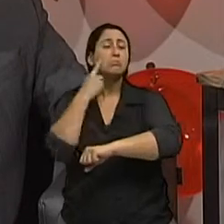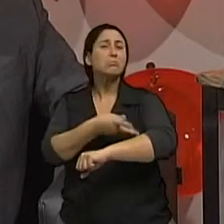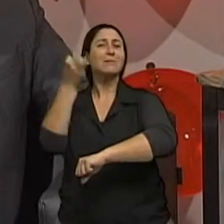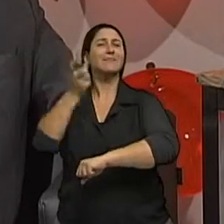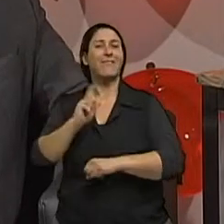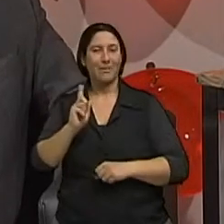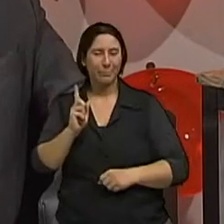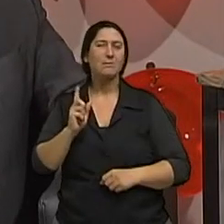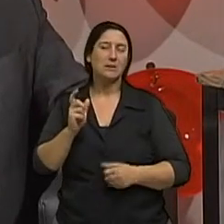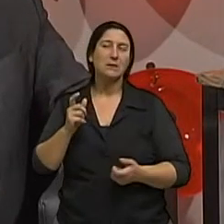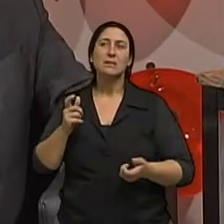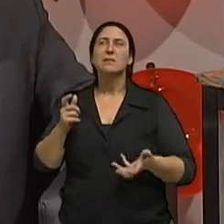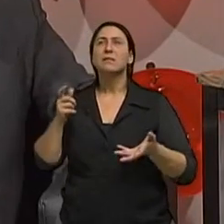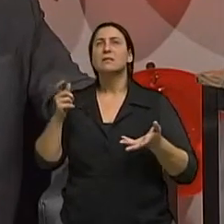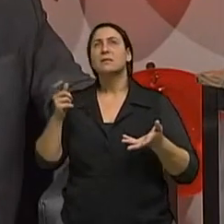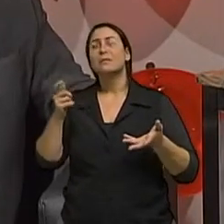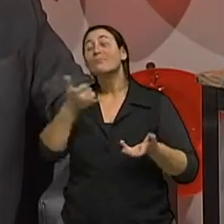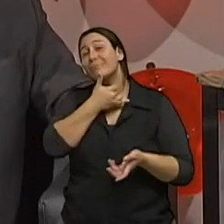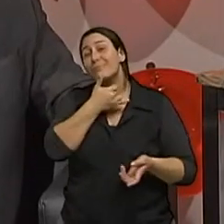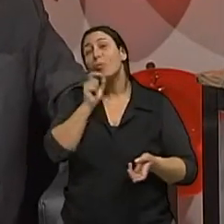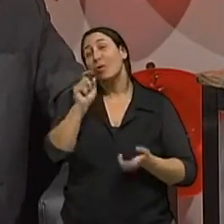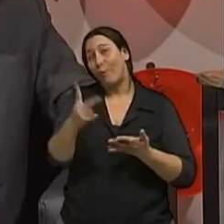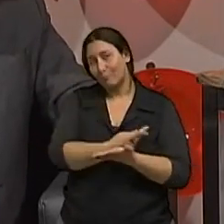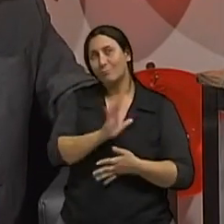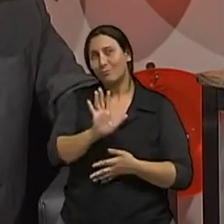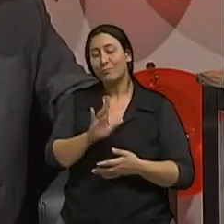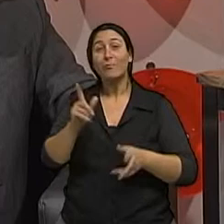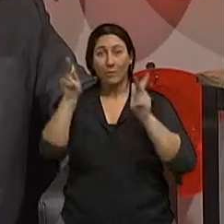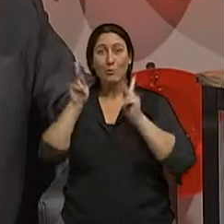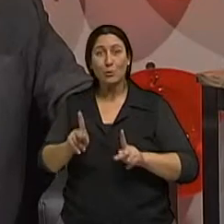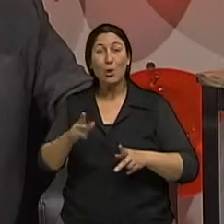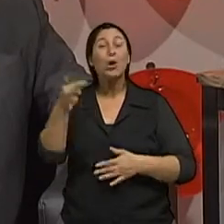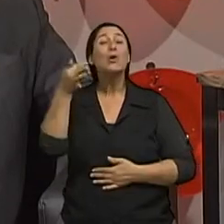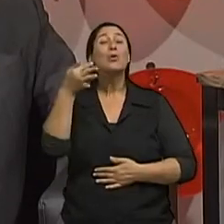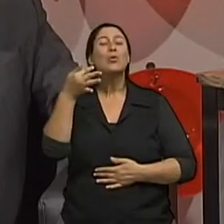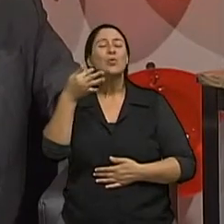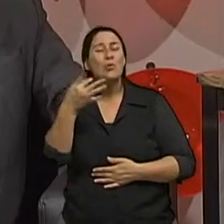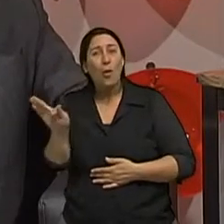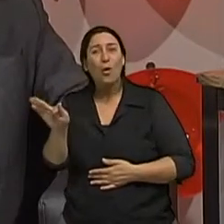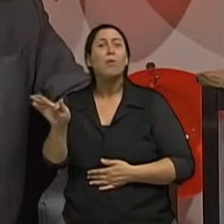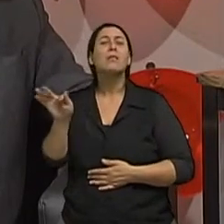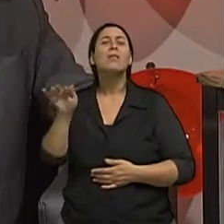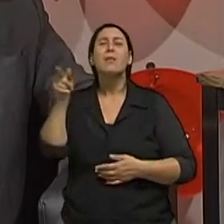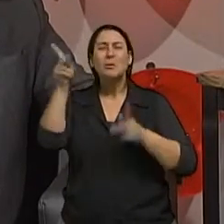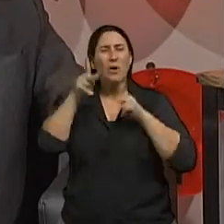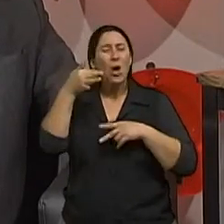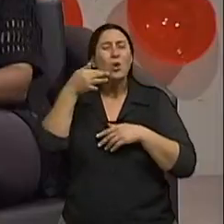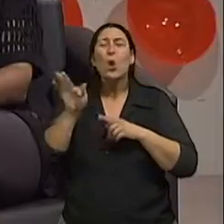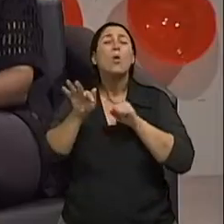o que acontece infelizmente é que às vezes a dor vai aparecer quando a doença já se disseminou